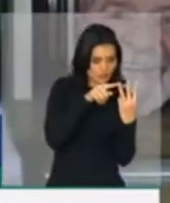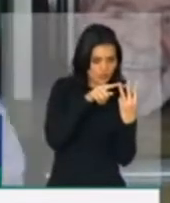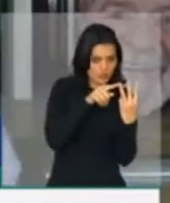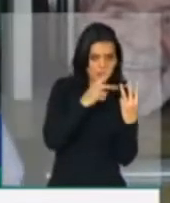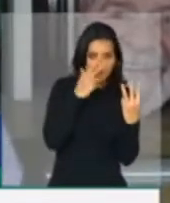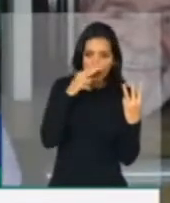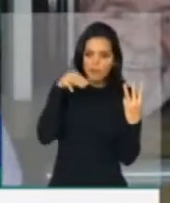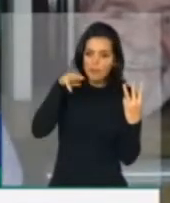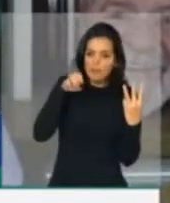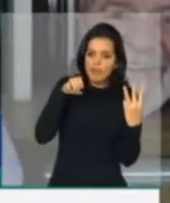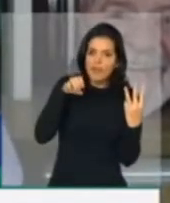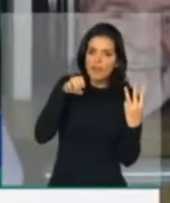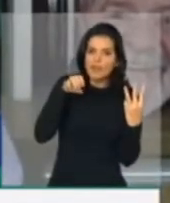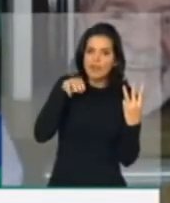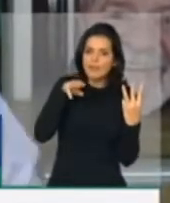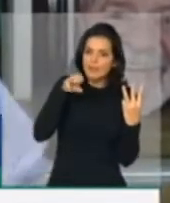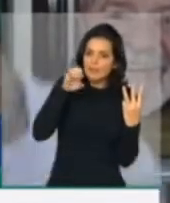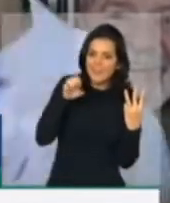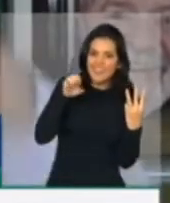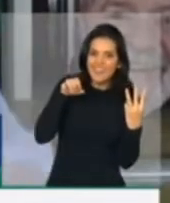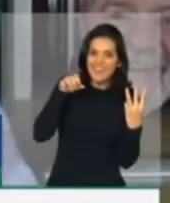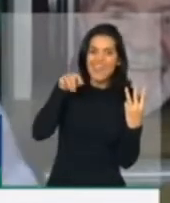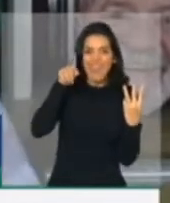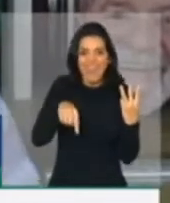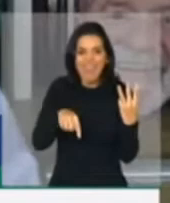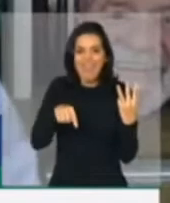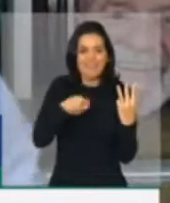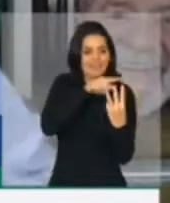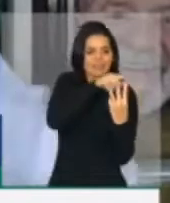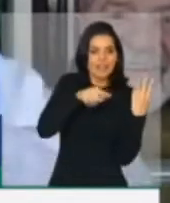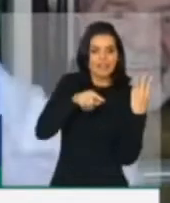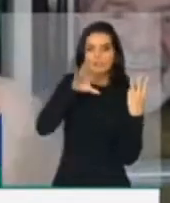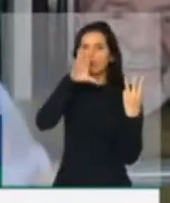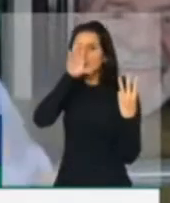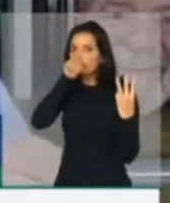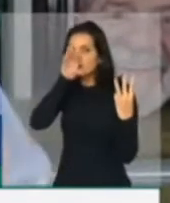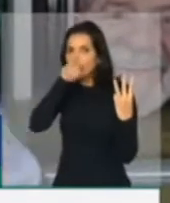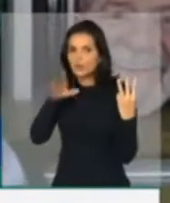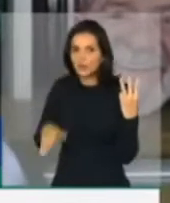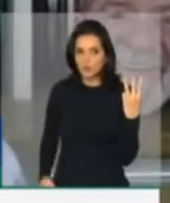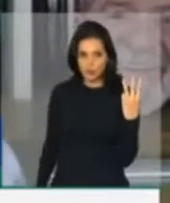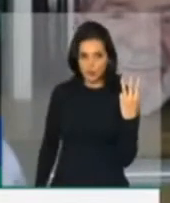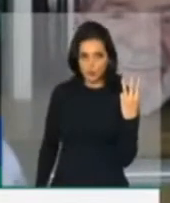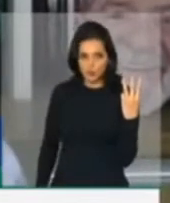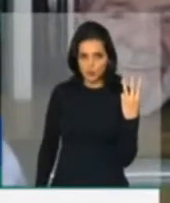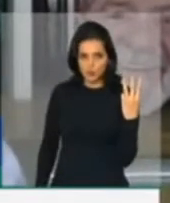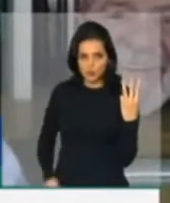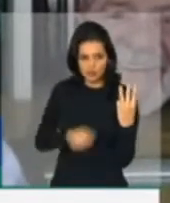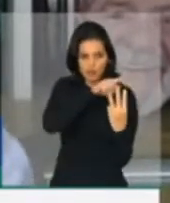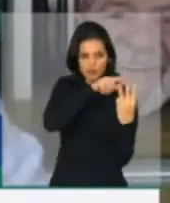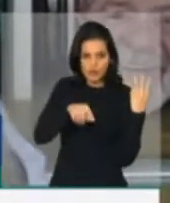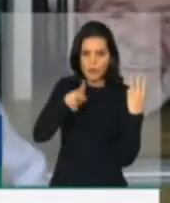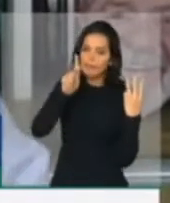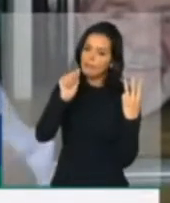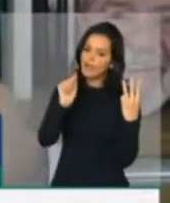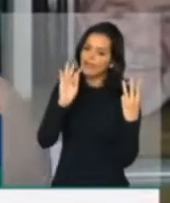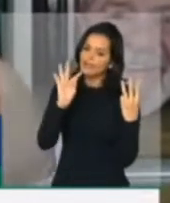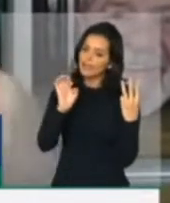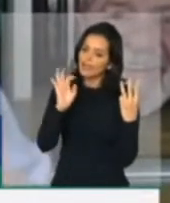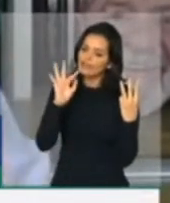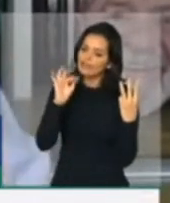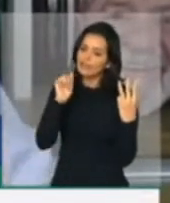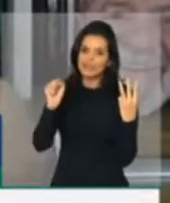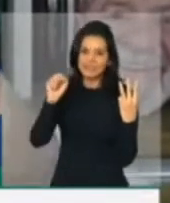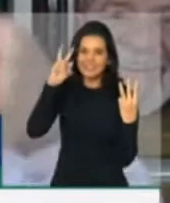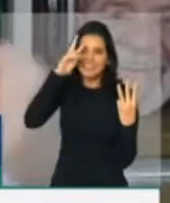três patetas. Quer dizer, são os três patetas, porque não é possível, senhor presidente. Não é possível que a